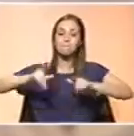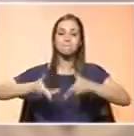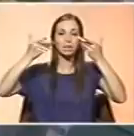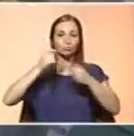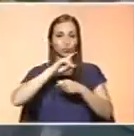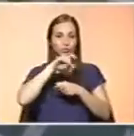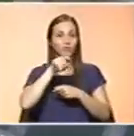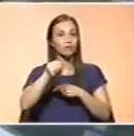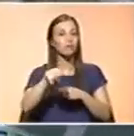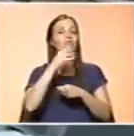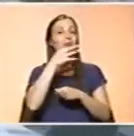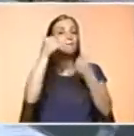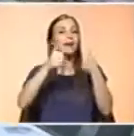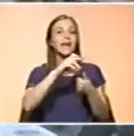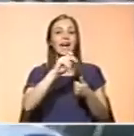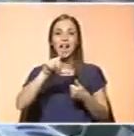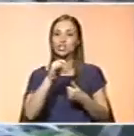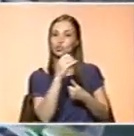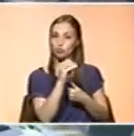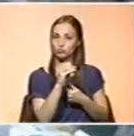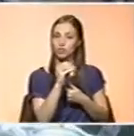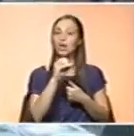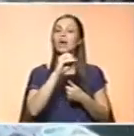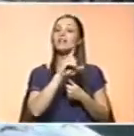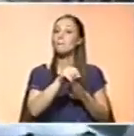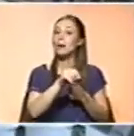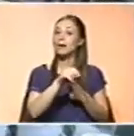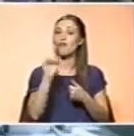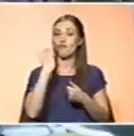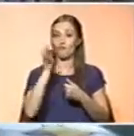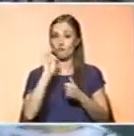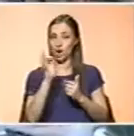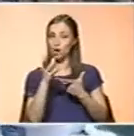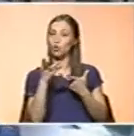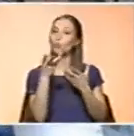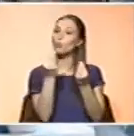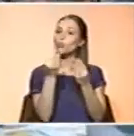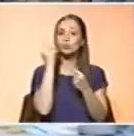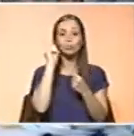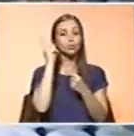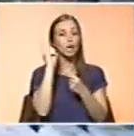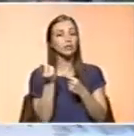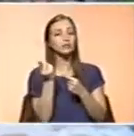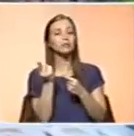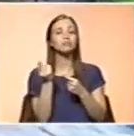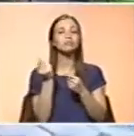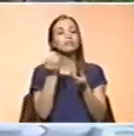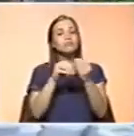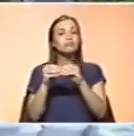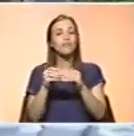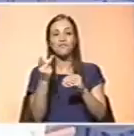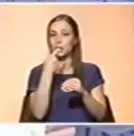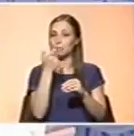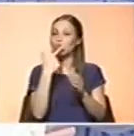adequado de cálcio. E além do cálcio, também o ferro é mineral que aparece misturado nos complexos vitamínicos e que faz